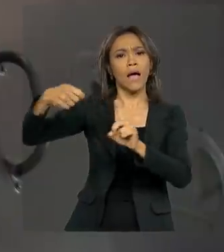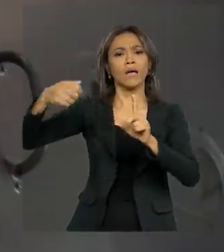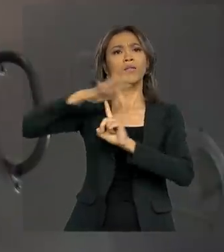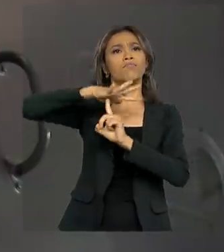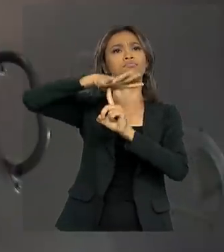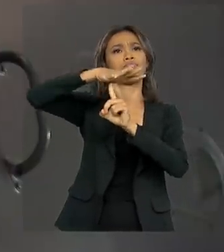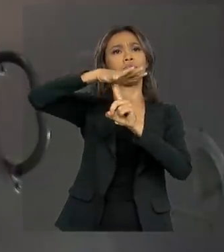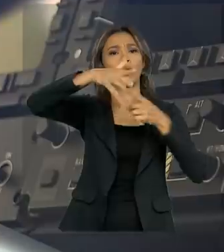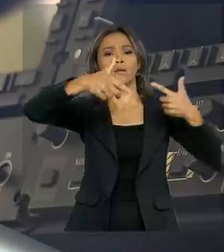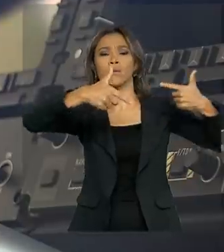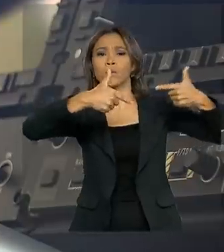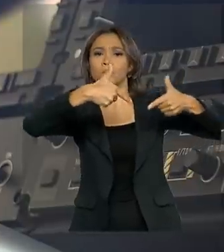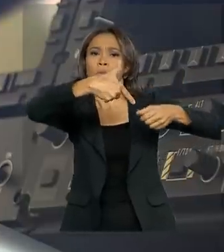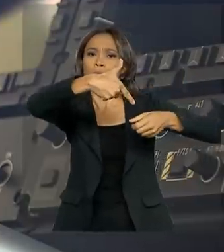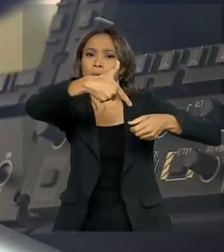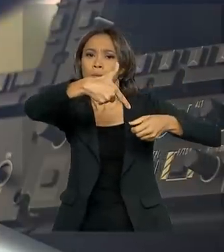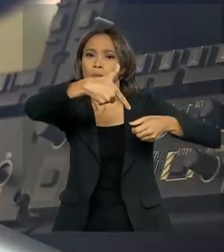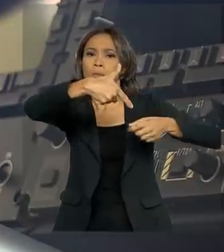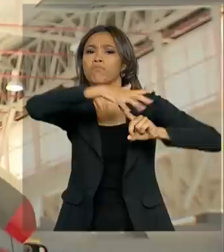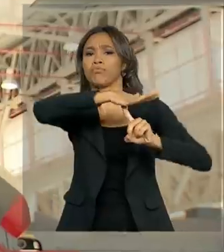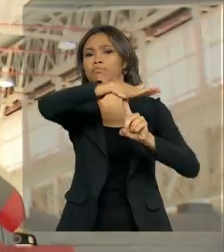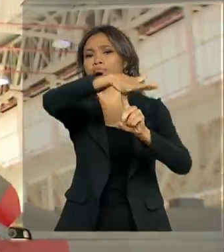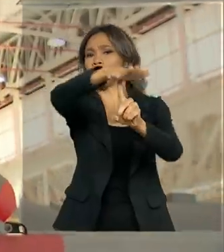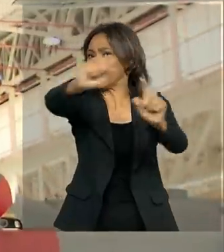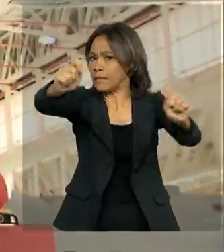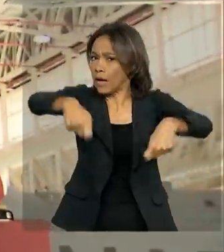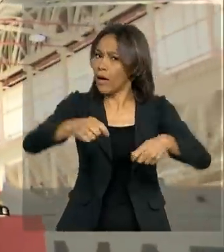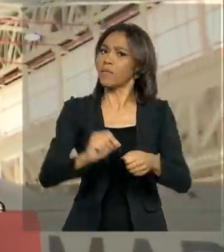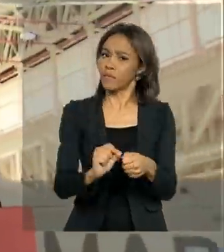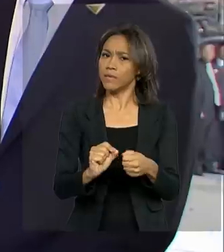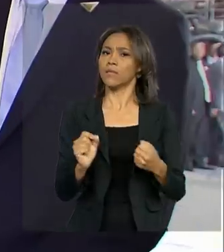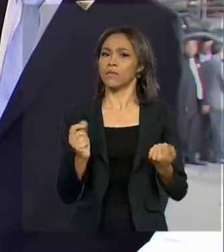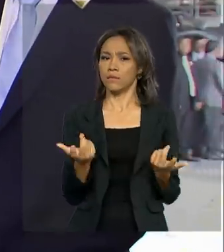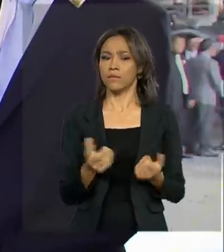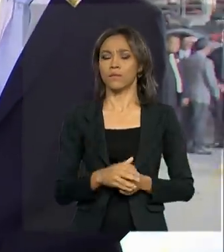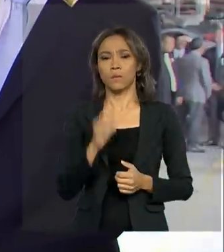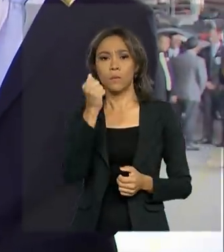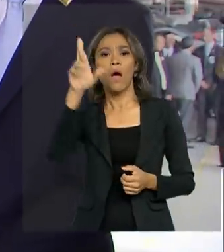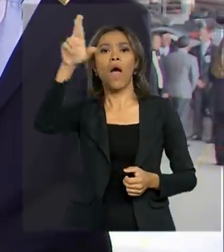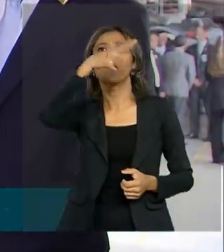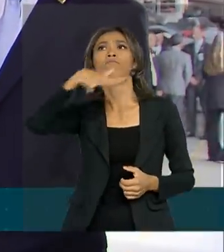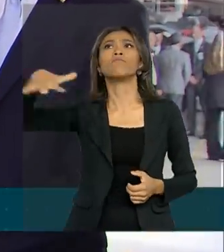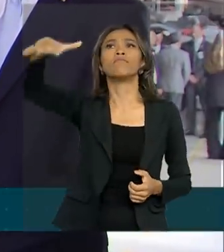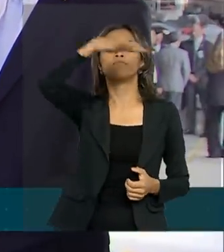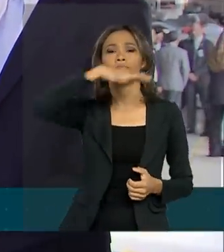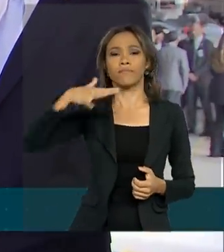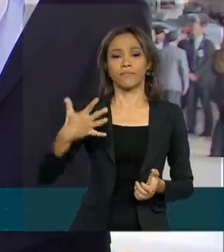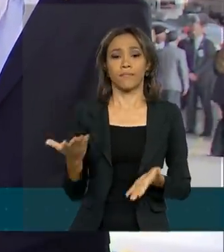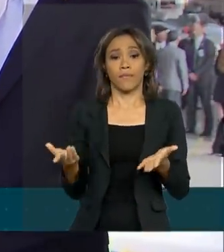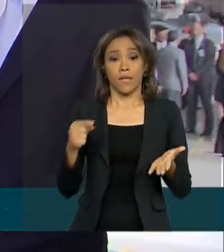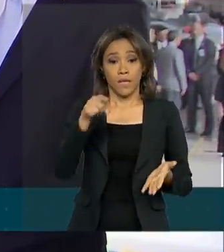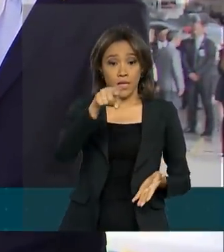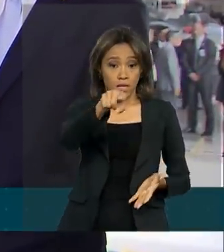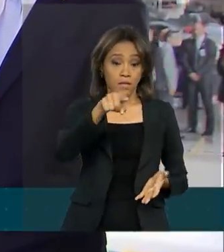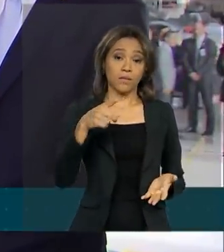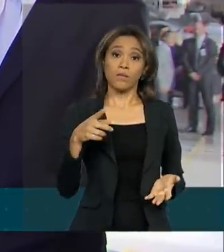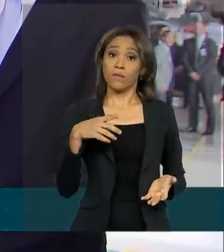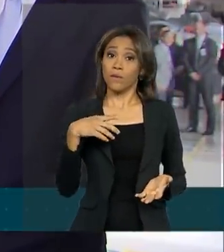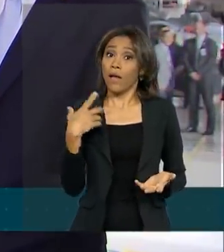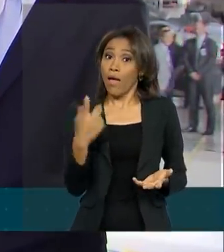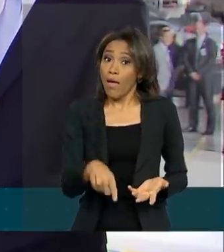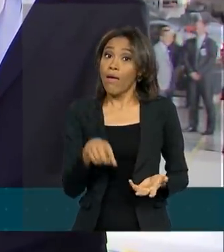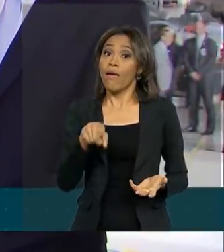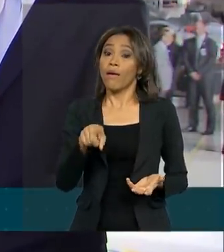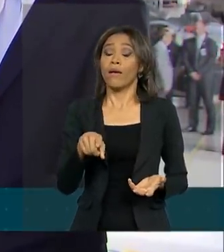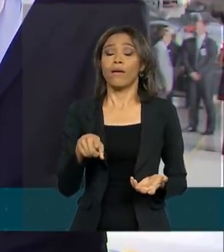o que faz dele um dos mais eficientes em operações armadas. Isso aqui é uma questão de soberania, é uma